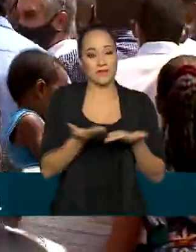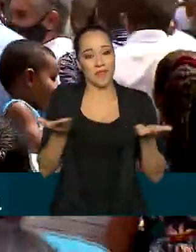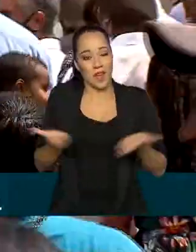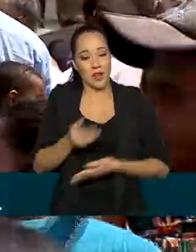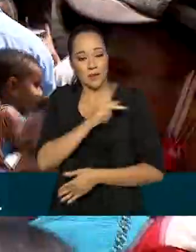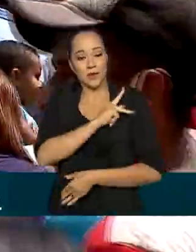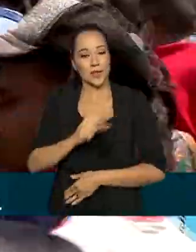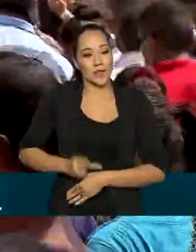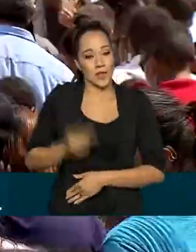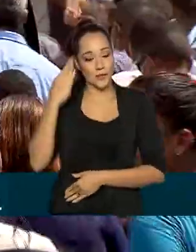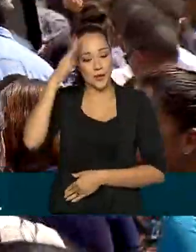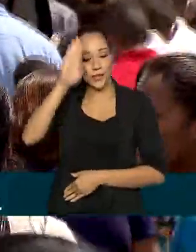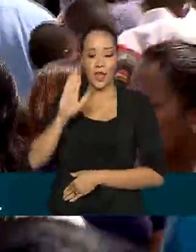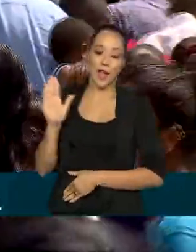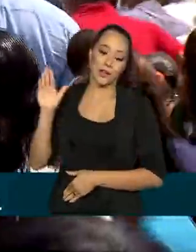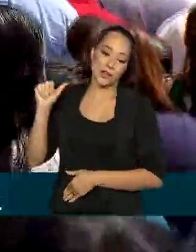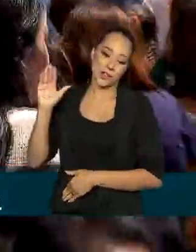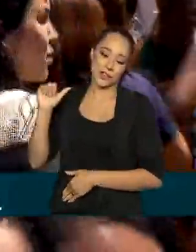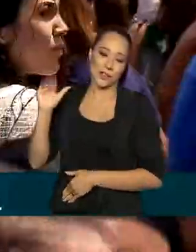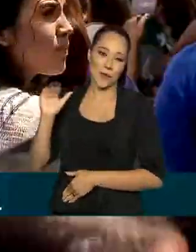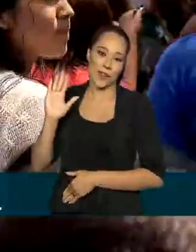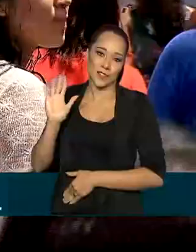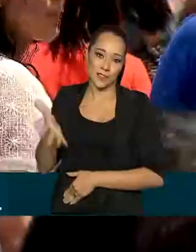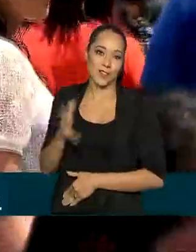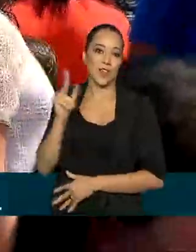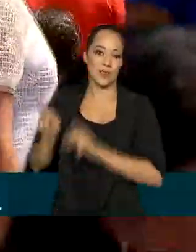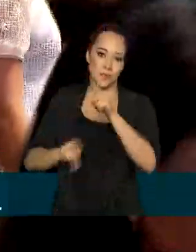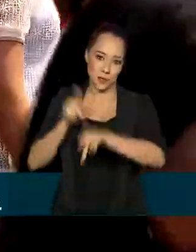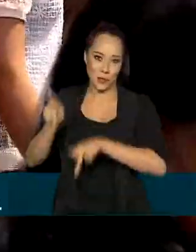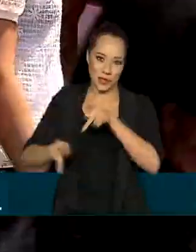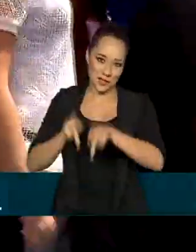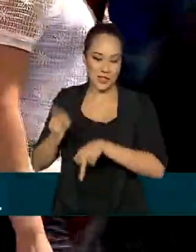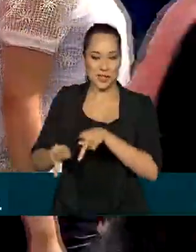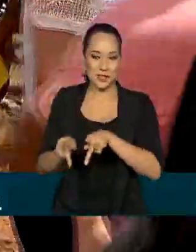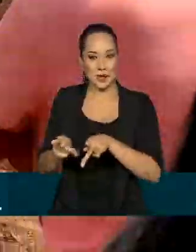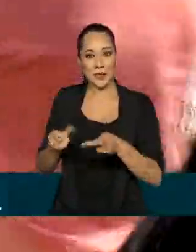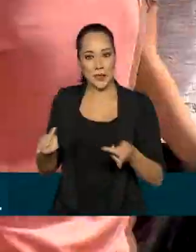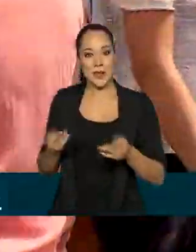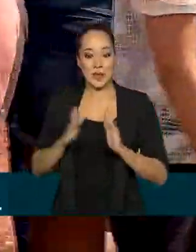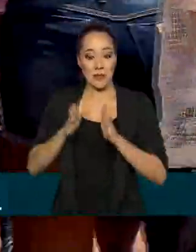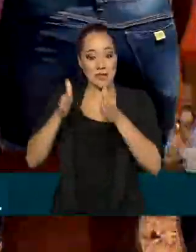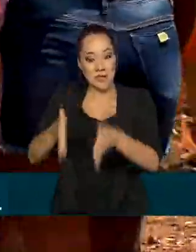despede dos populares que participaram deste momento.